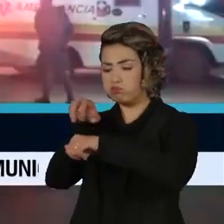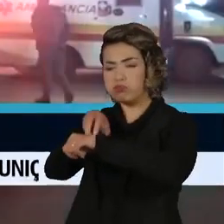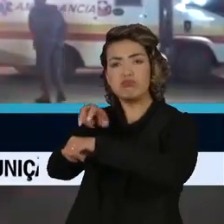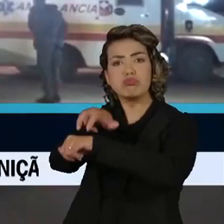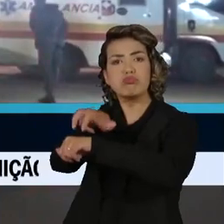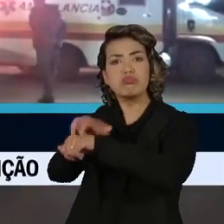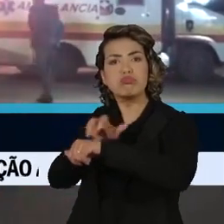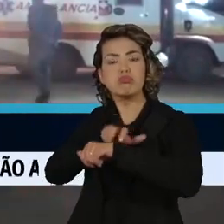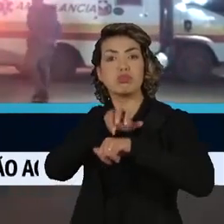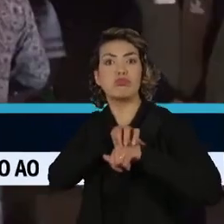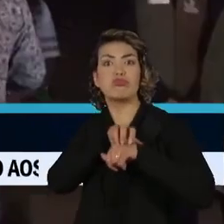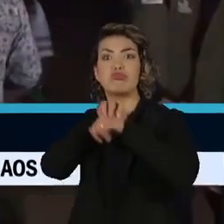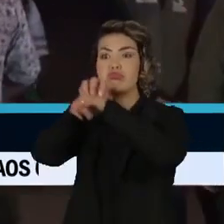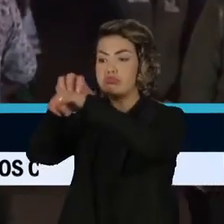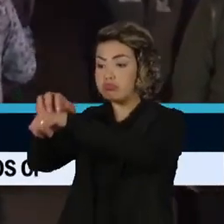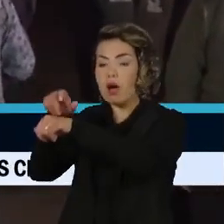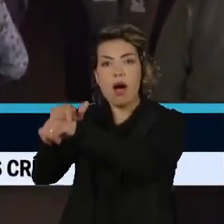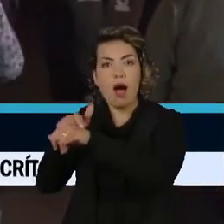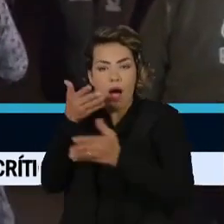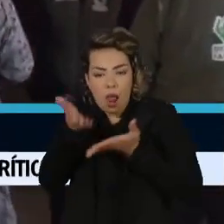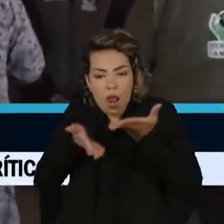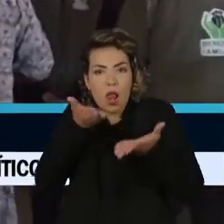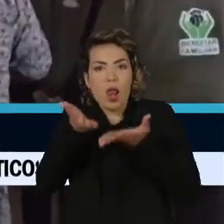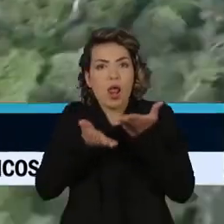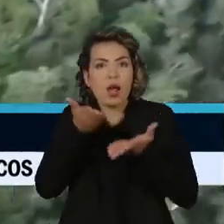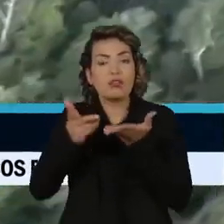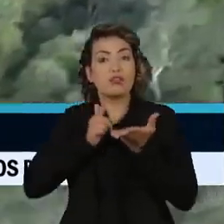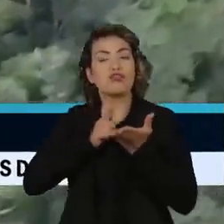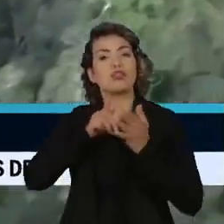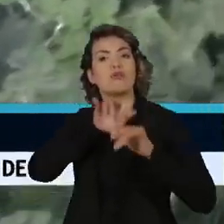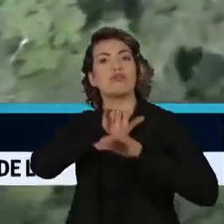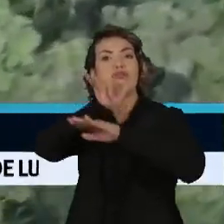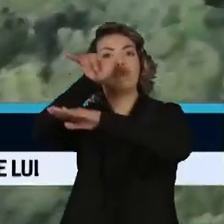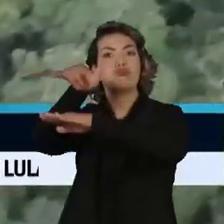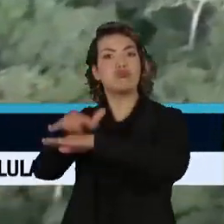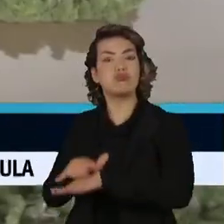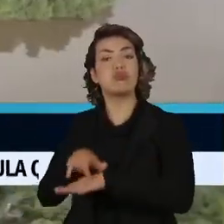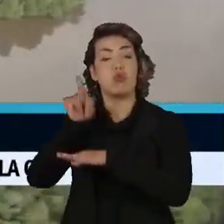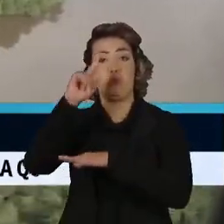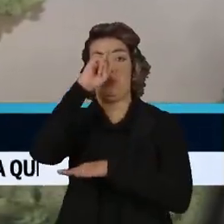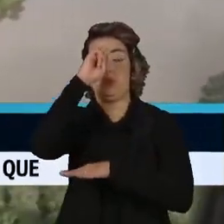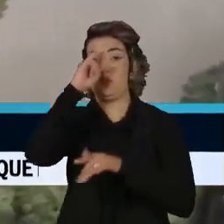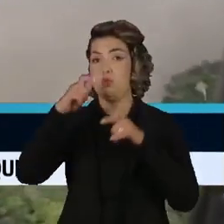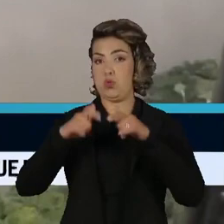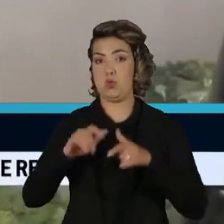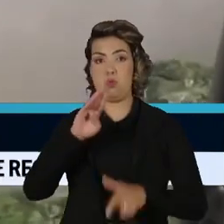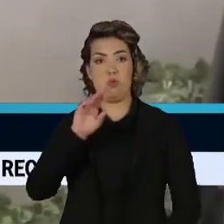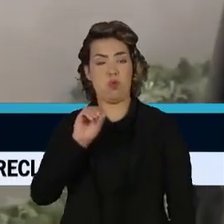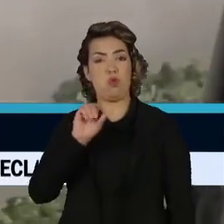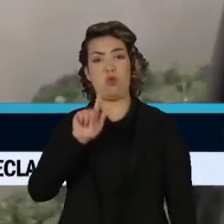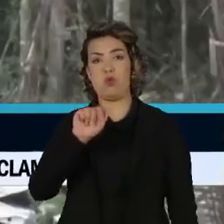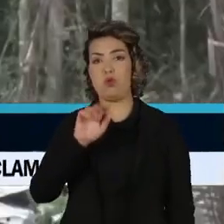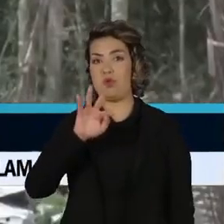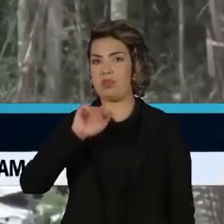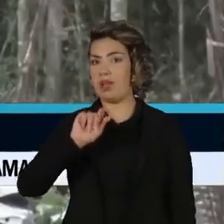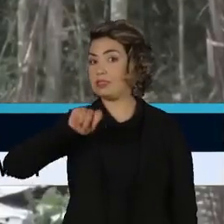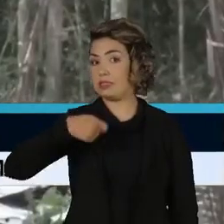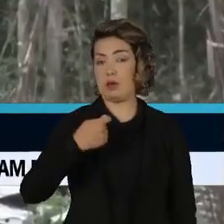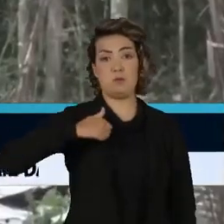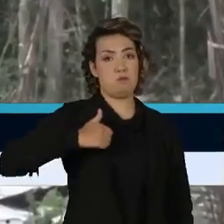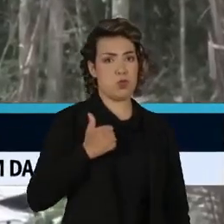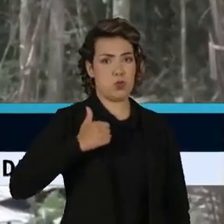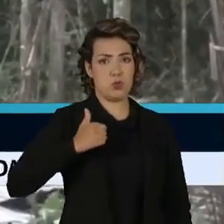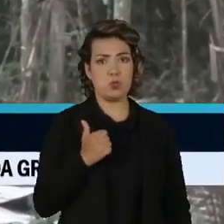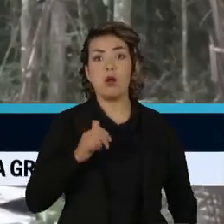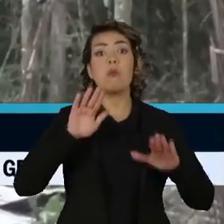receberam os primeiros atendimentos, até o hospital em Bogotá. Eles estavam desaparecidos desde 1º de maio, depois que o avião em que